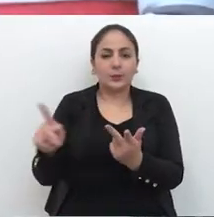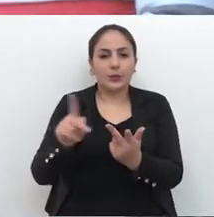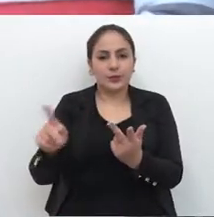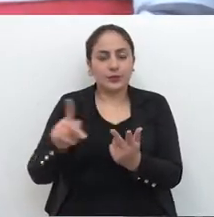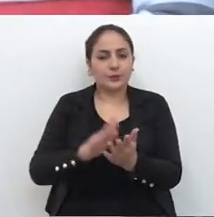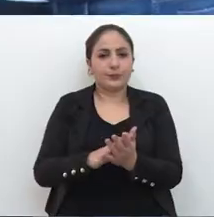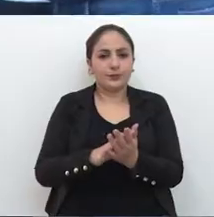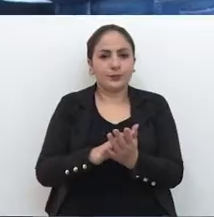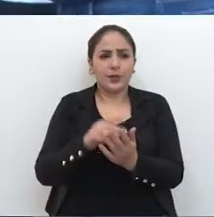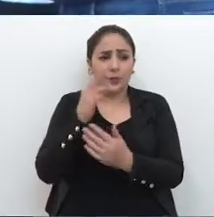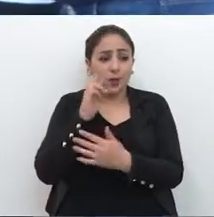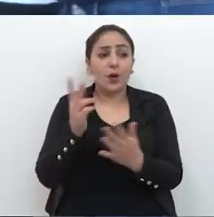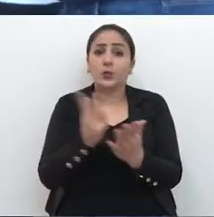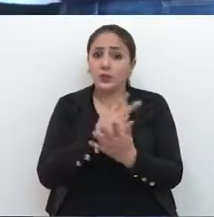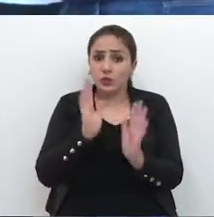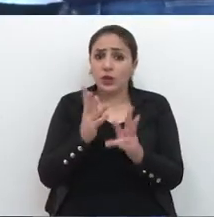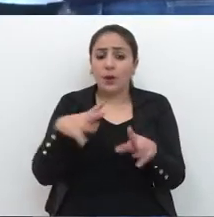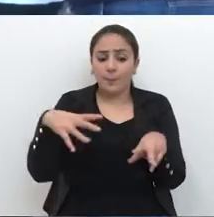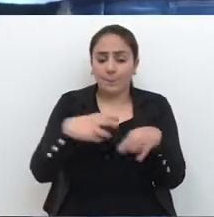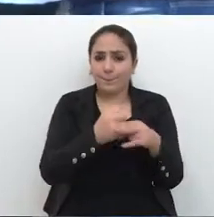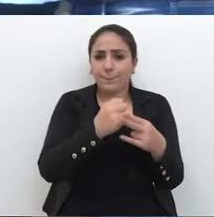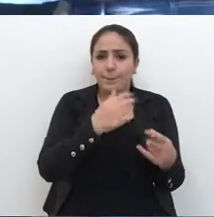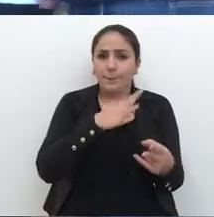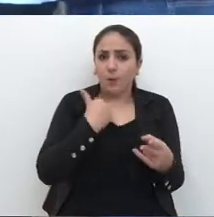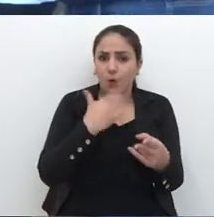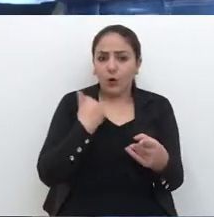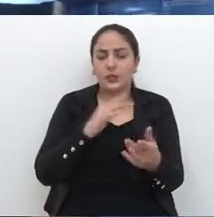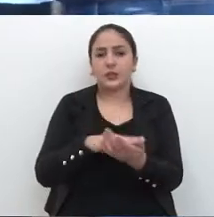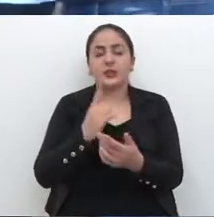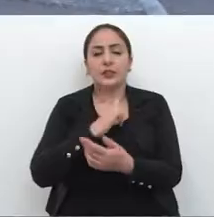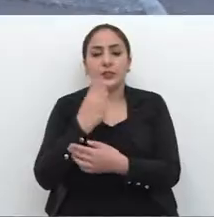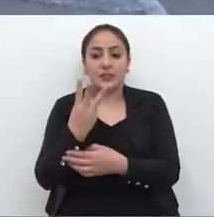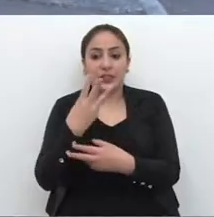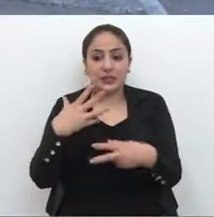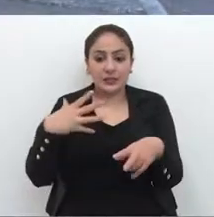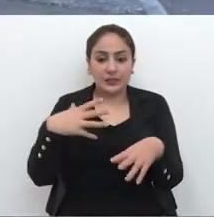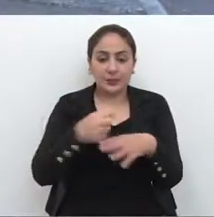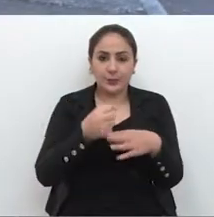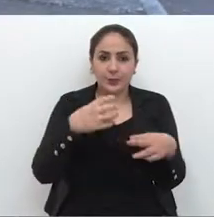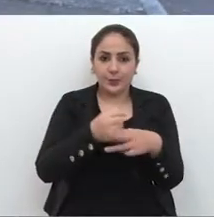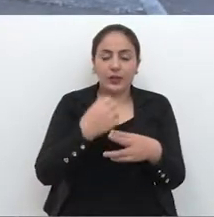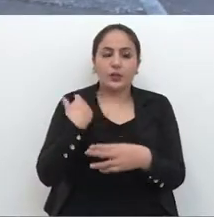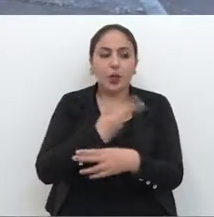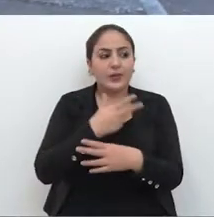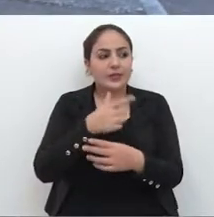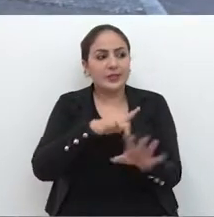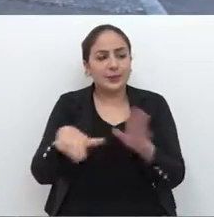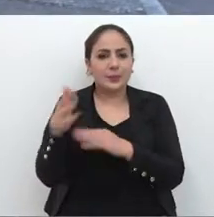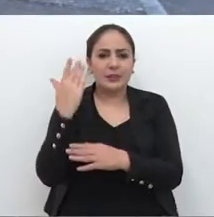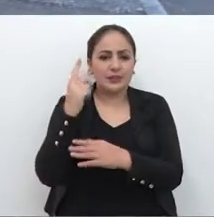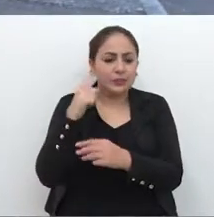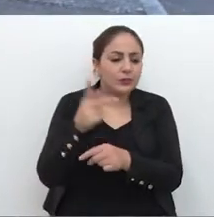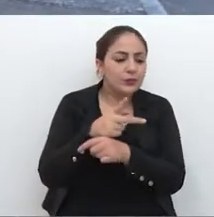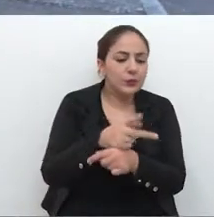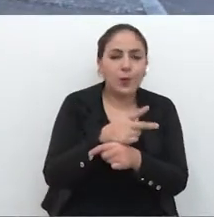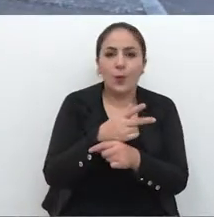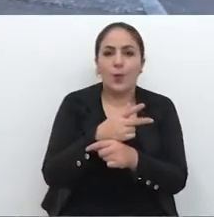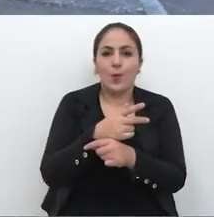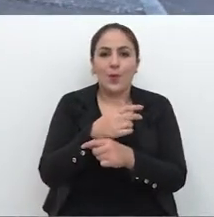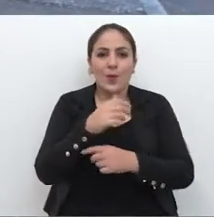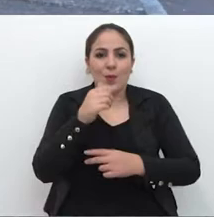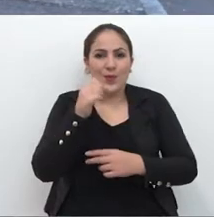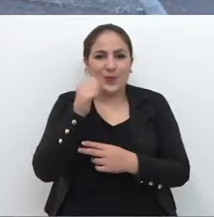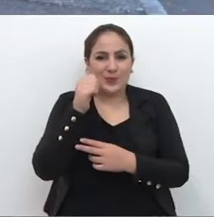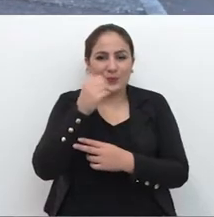professores. Você viu que aconteceu uma morte, já teve três acidentes, até essa ano passado a gente veio aqui, filmou o